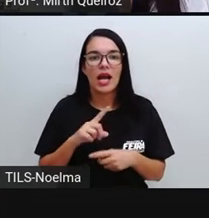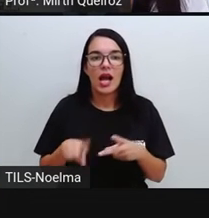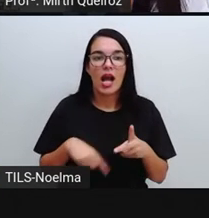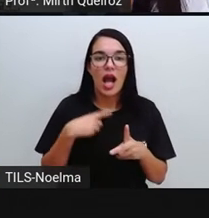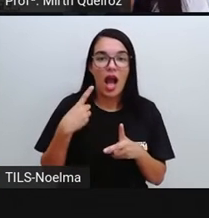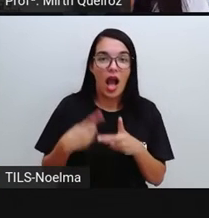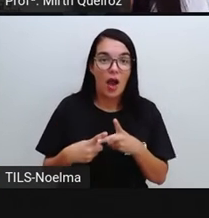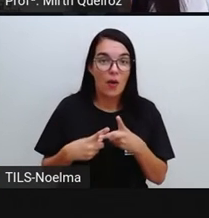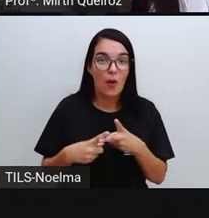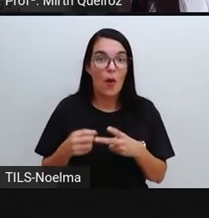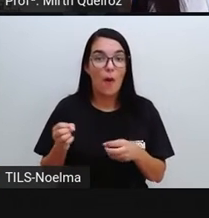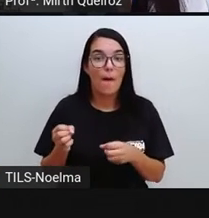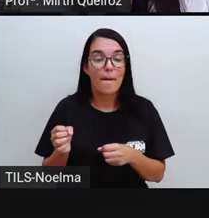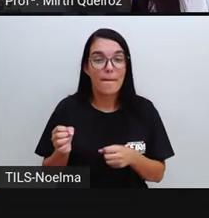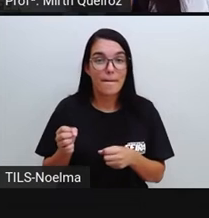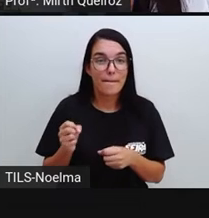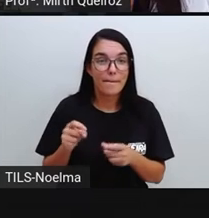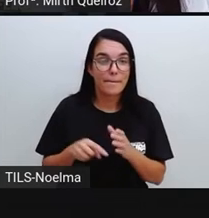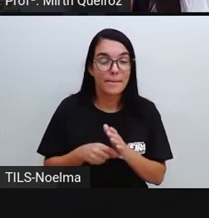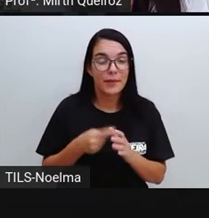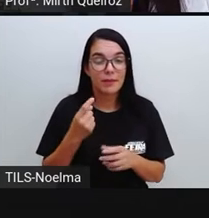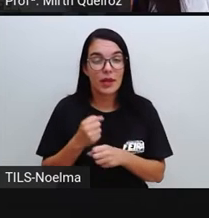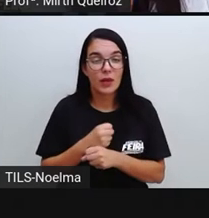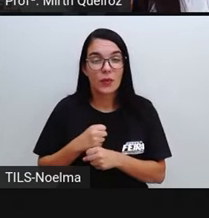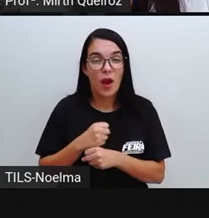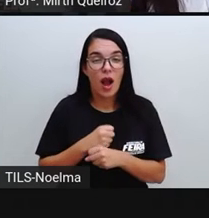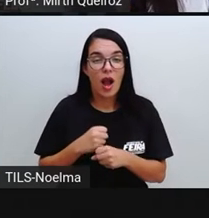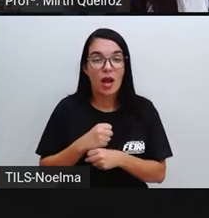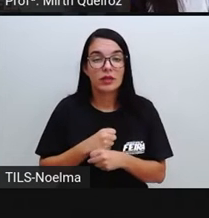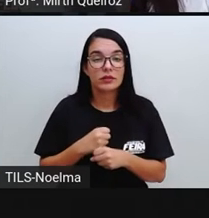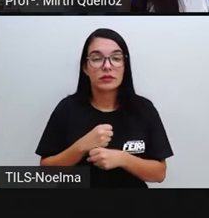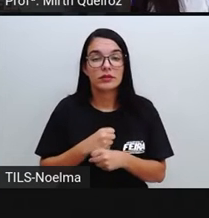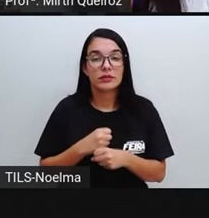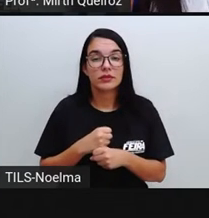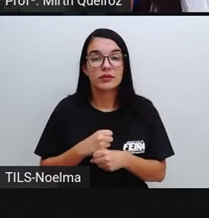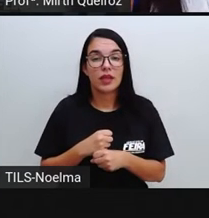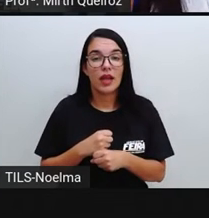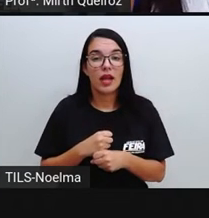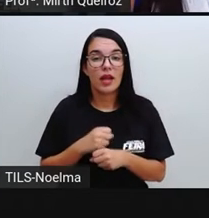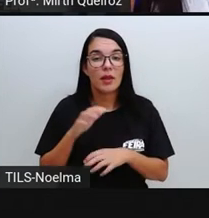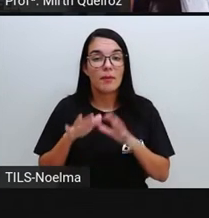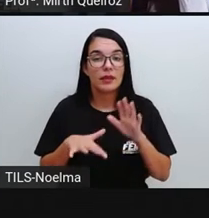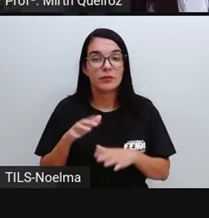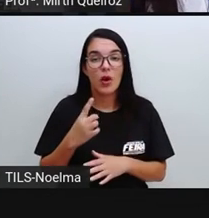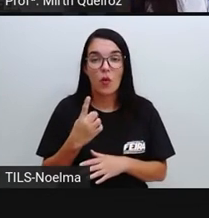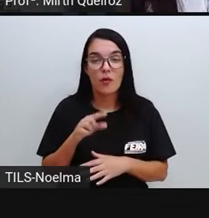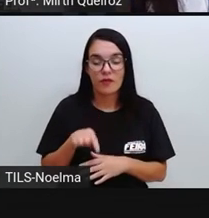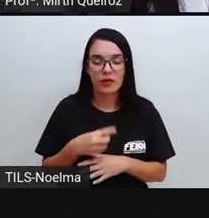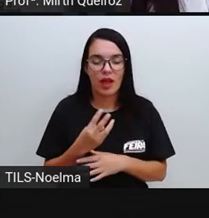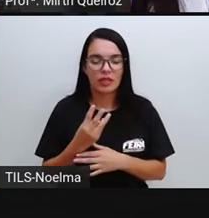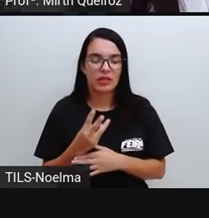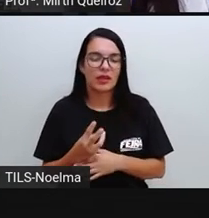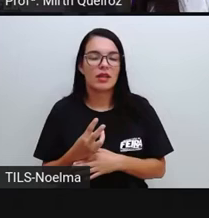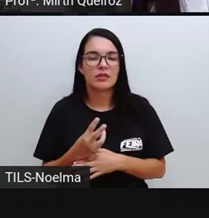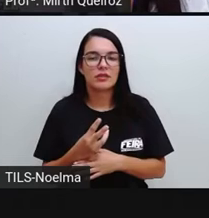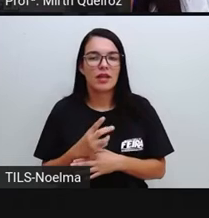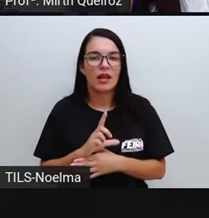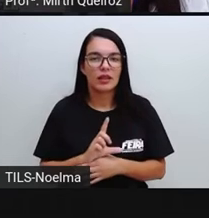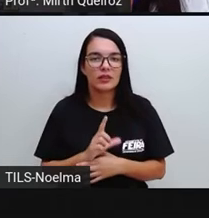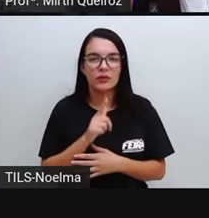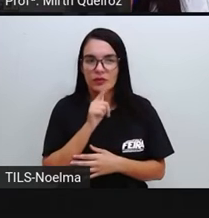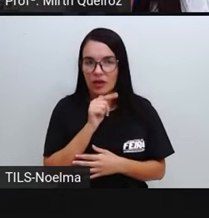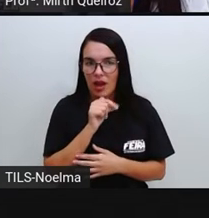Geralmente O que é estimado Pra que se tome O volume mínimo É de 1,3 litros